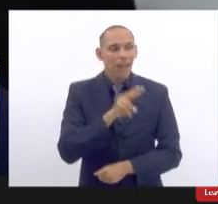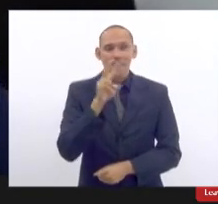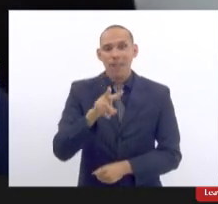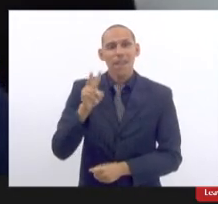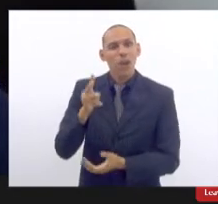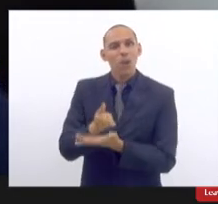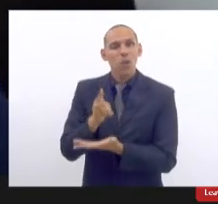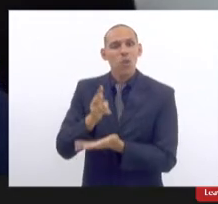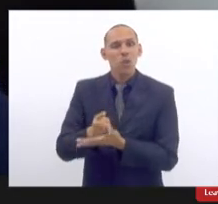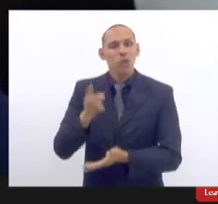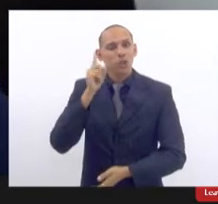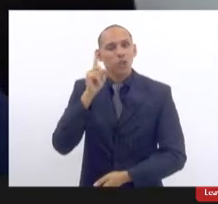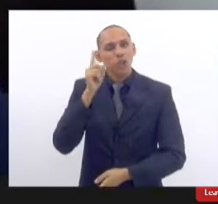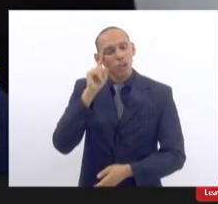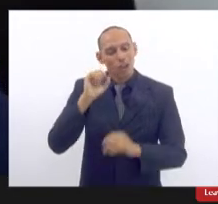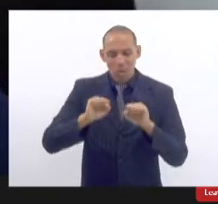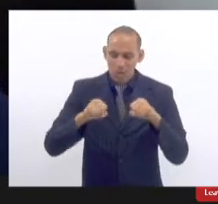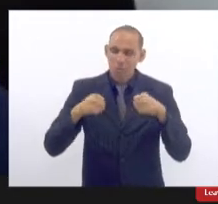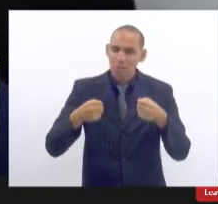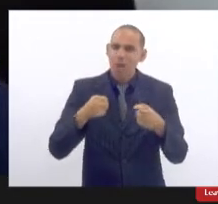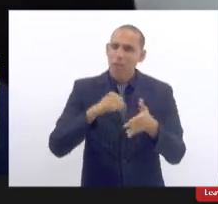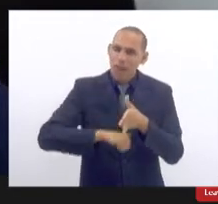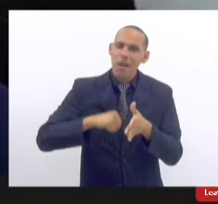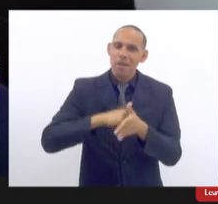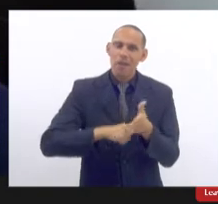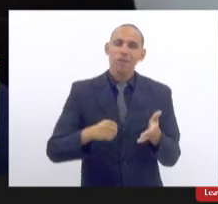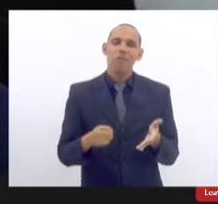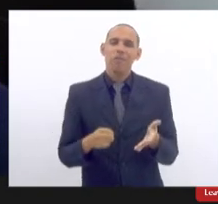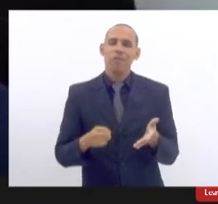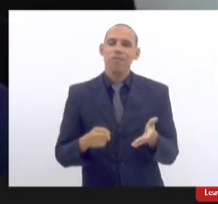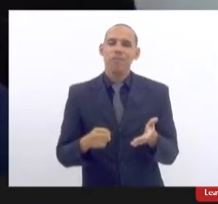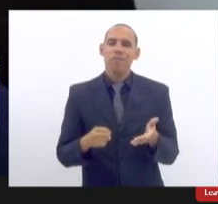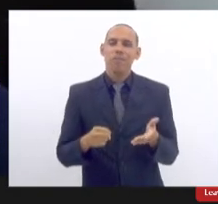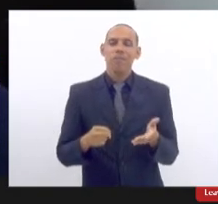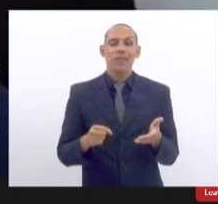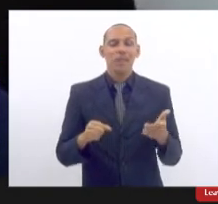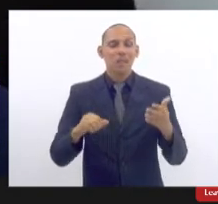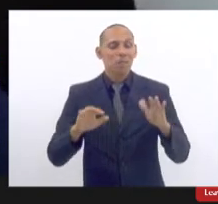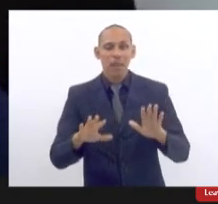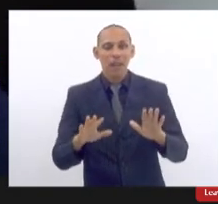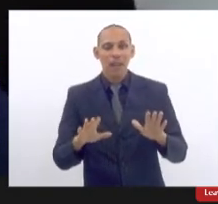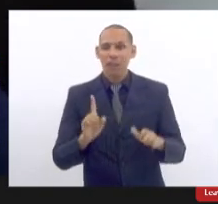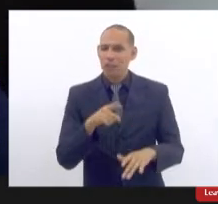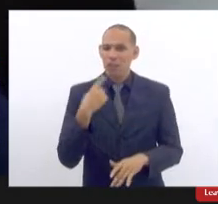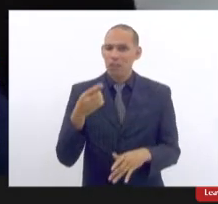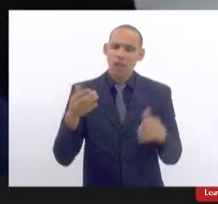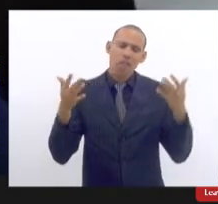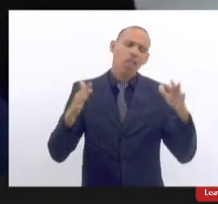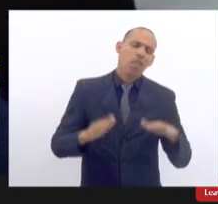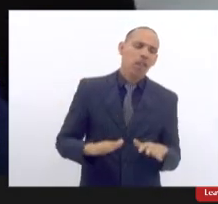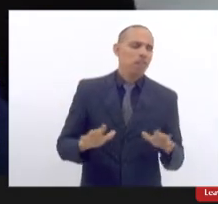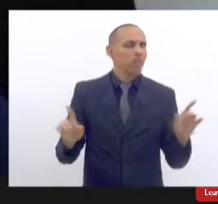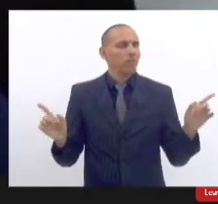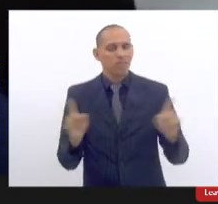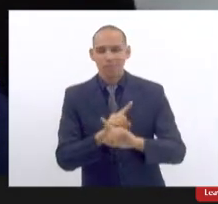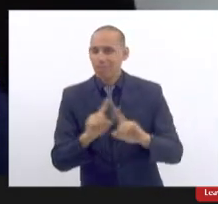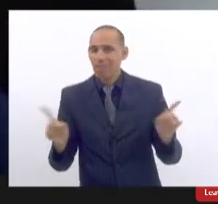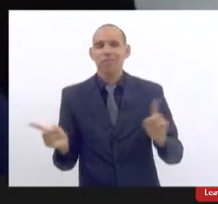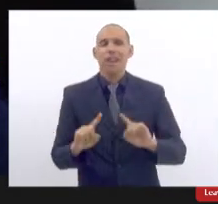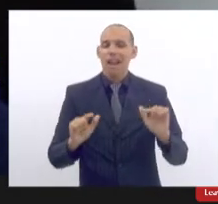nesse esforço diário nessa batalha mas que isso não deixa a gente desanimar então eu acho que essa